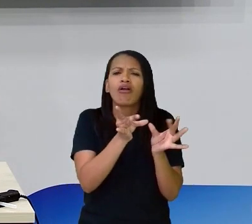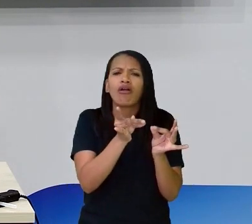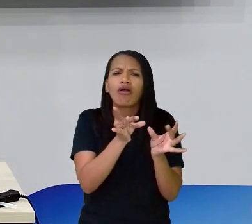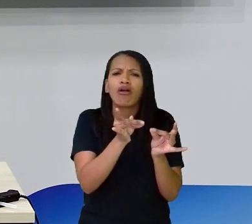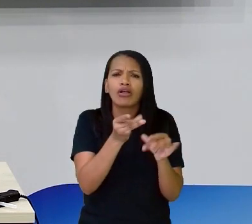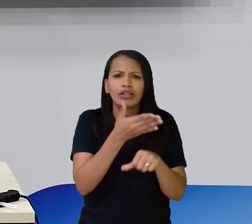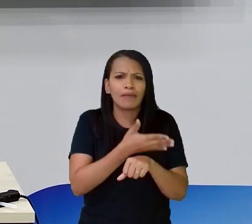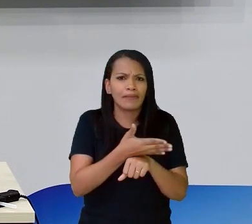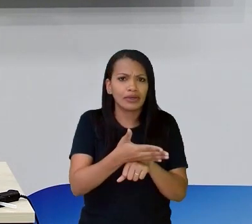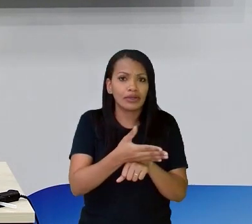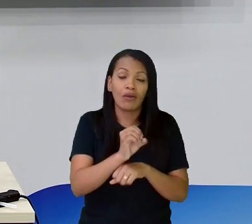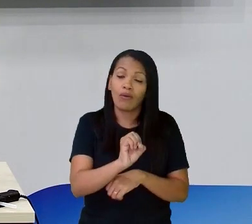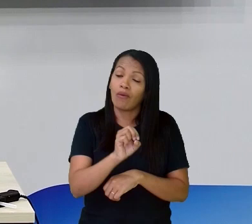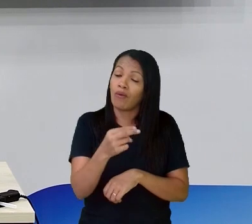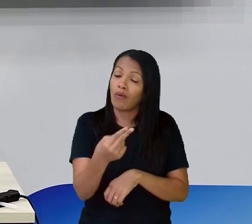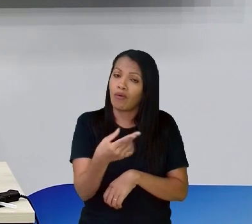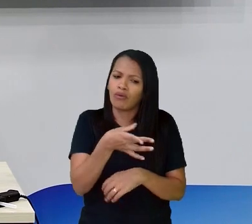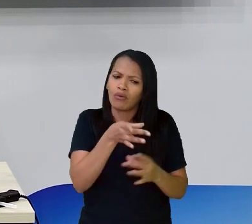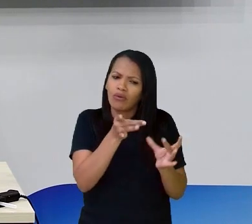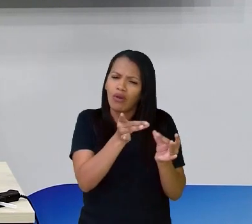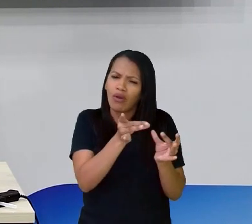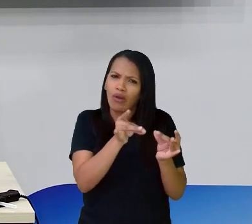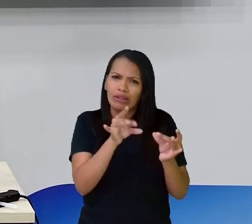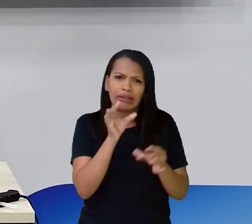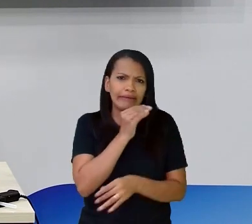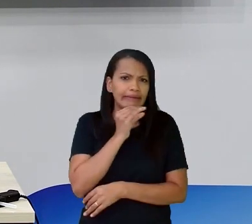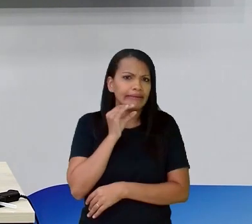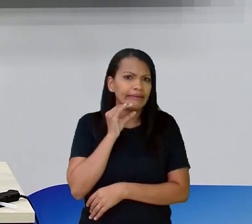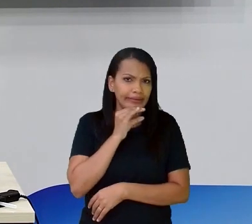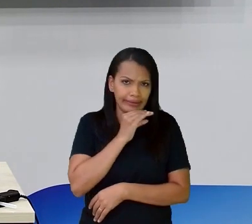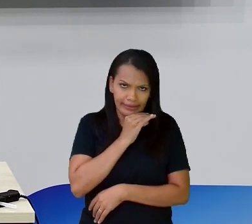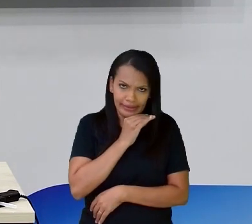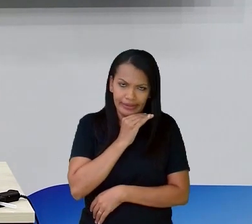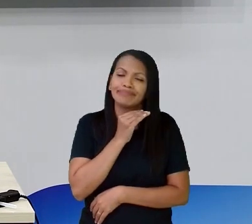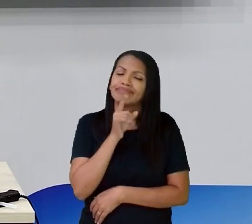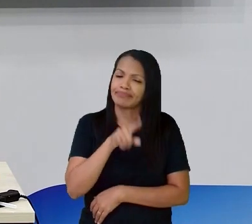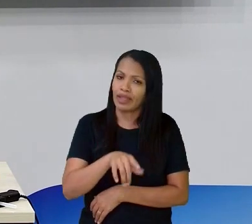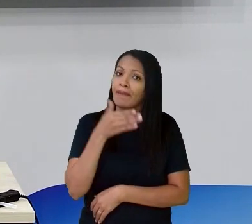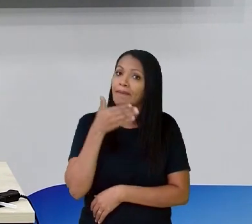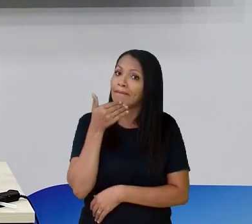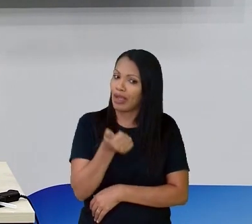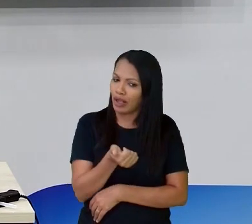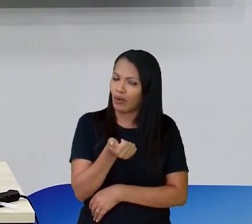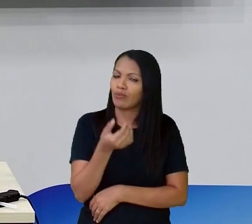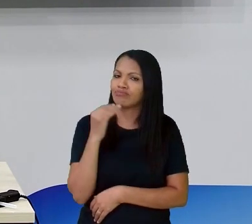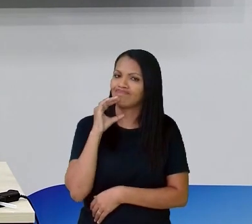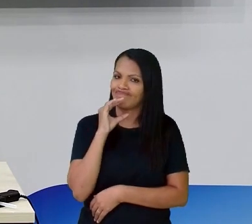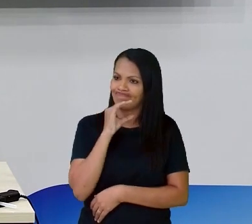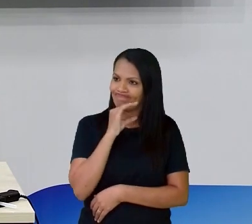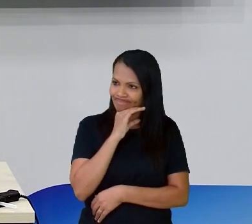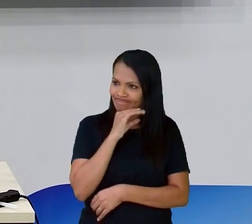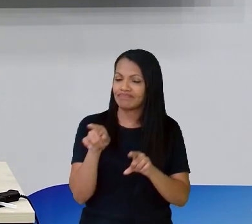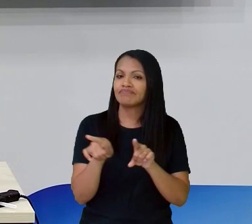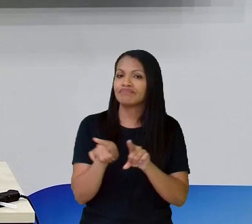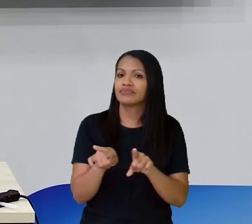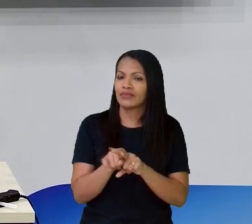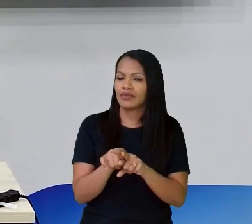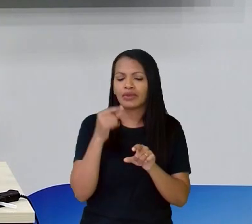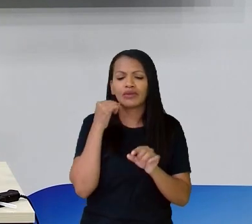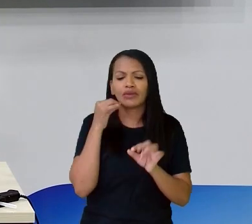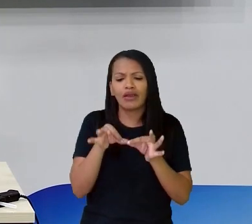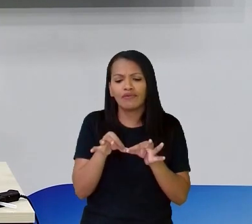Que é o ideal Que vai colar Melhor E pra fazer A colagem Dos enfeites Das